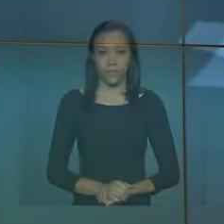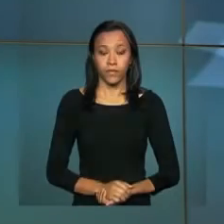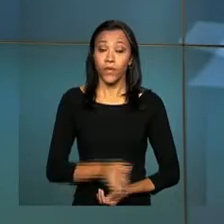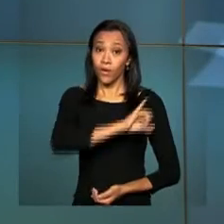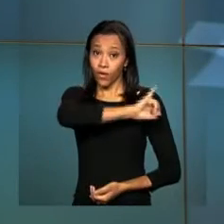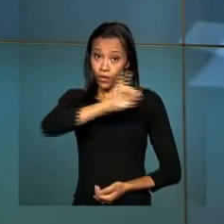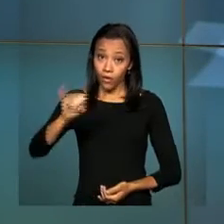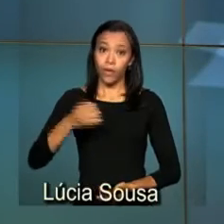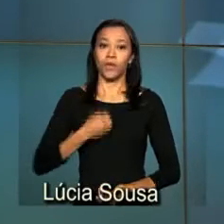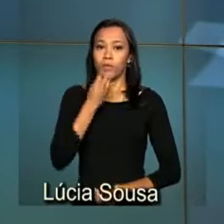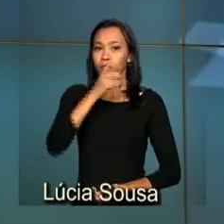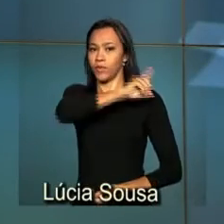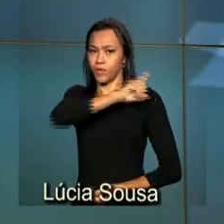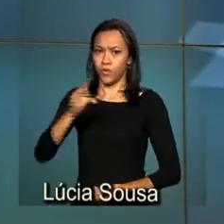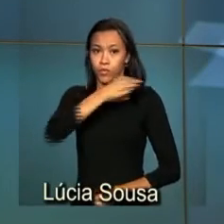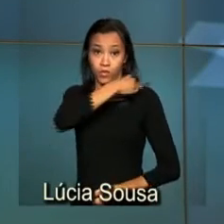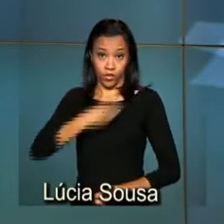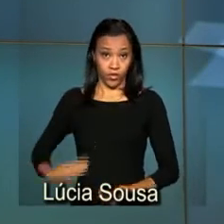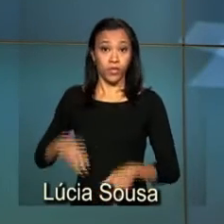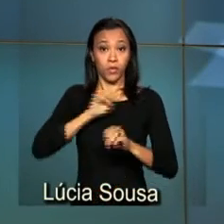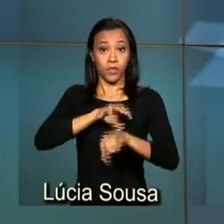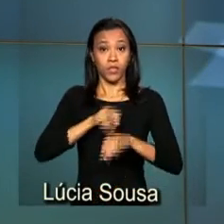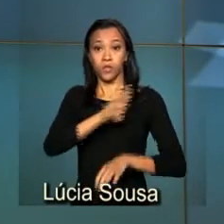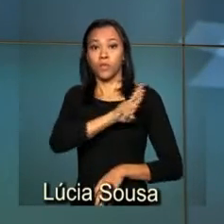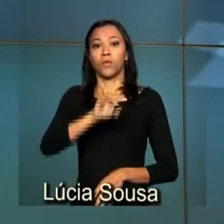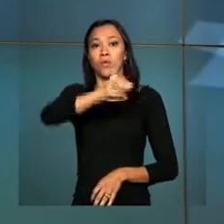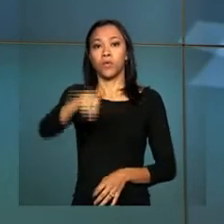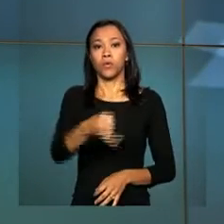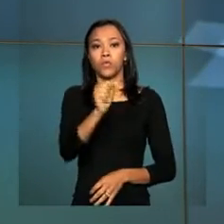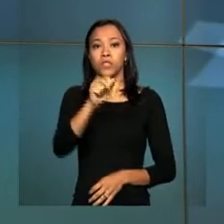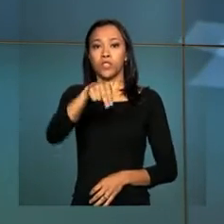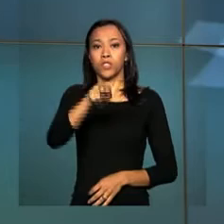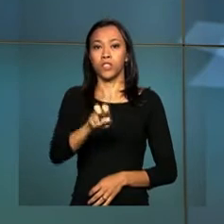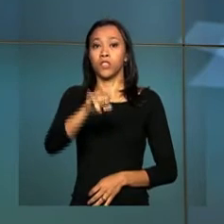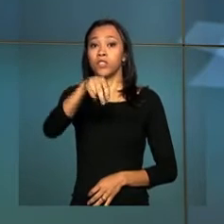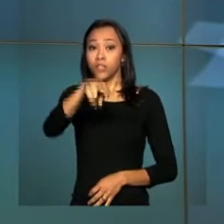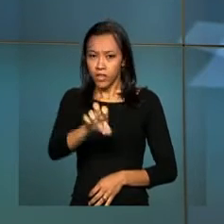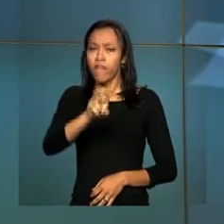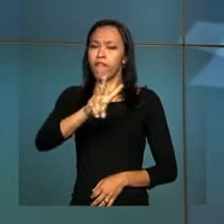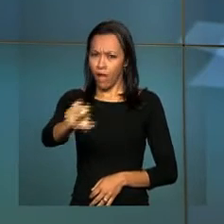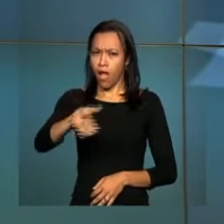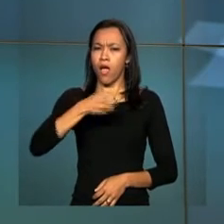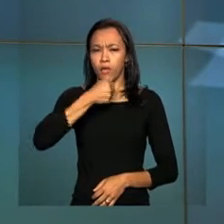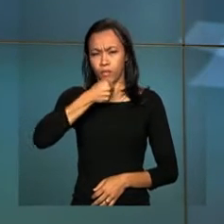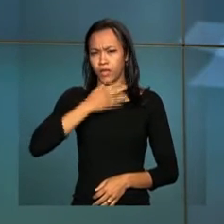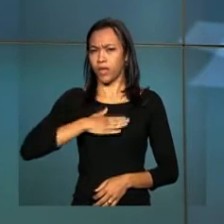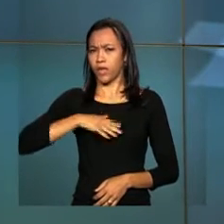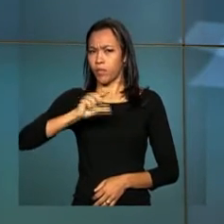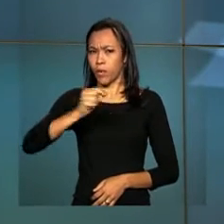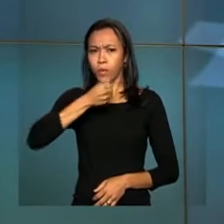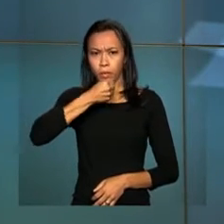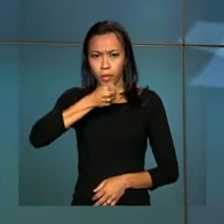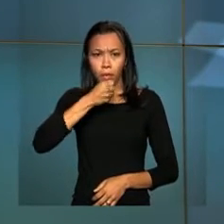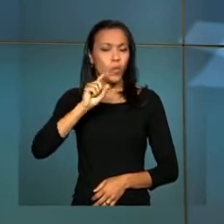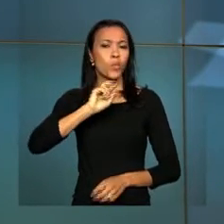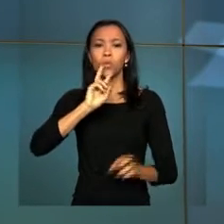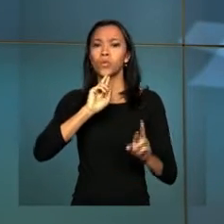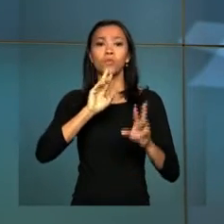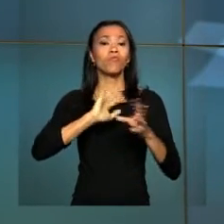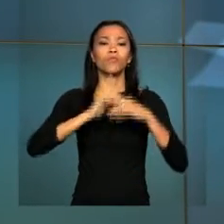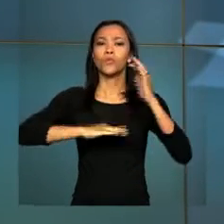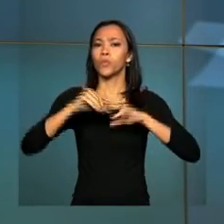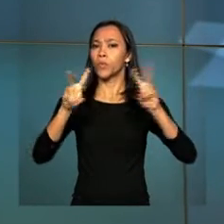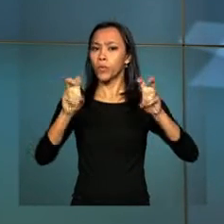Olá, bom dia. O ministro da Educação, Renato Janine Ribeiro, vai dar uma entrevista coletiva daqui a pouco sobre os resultados